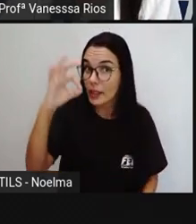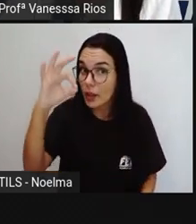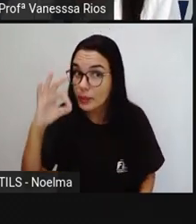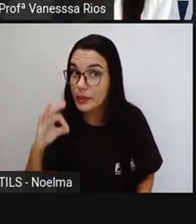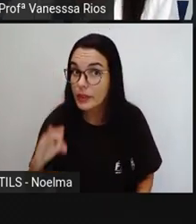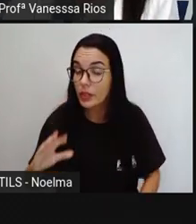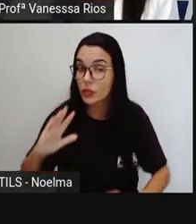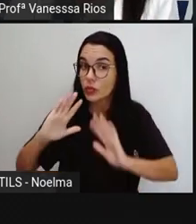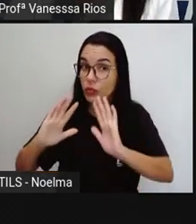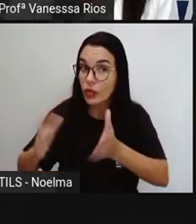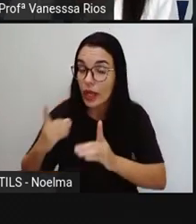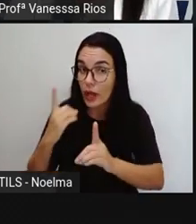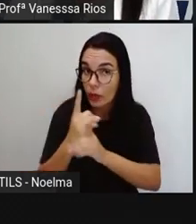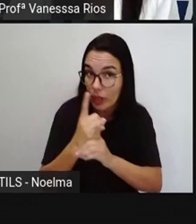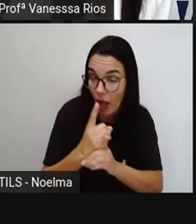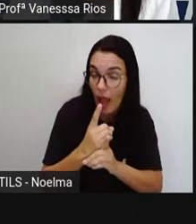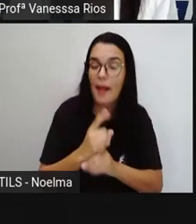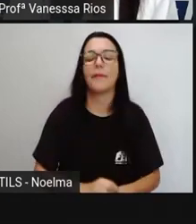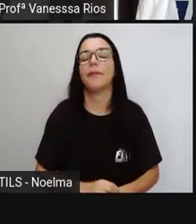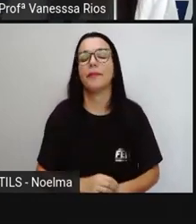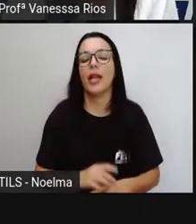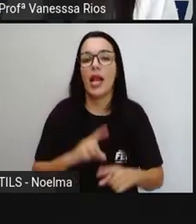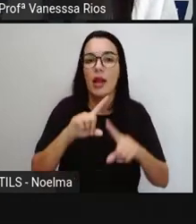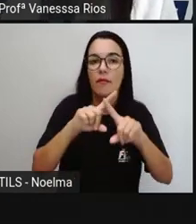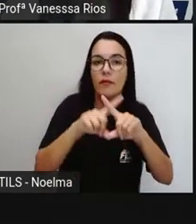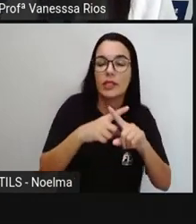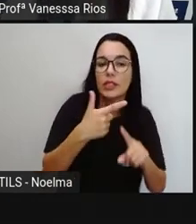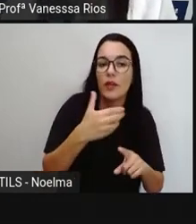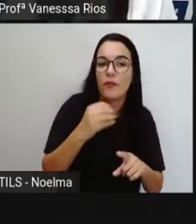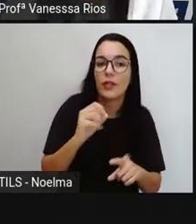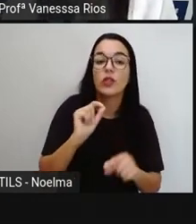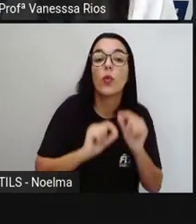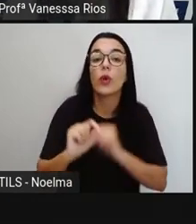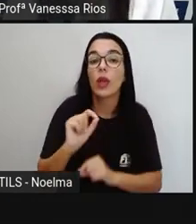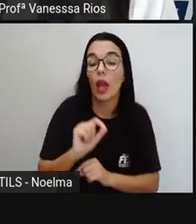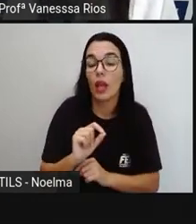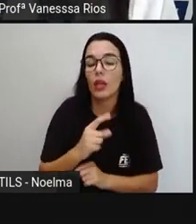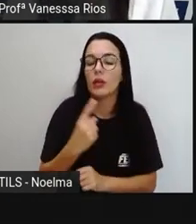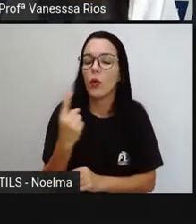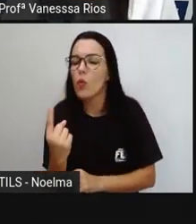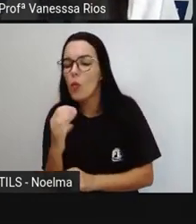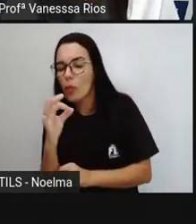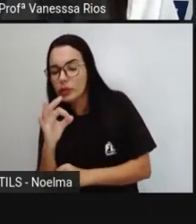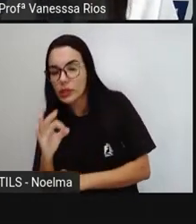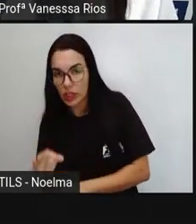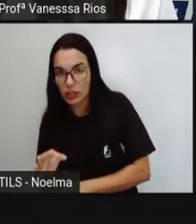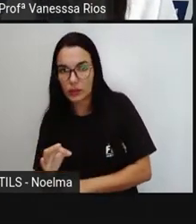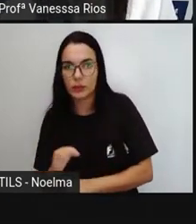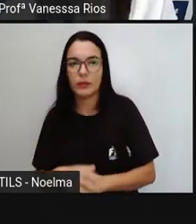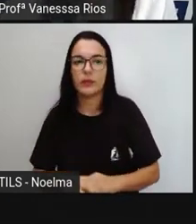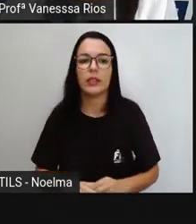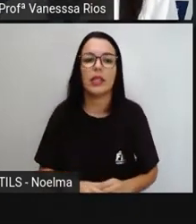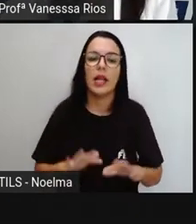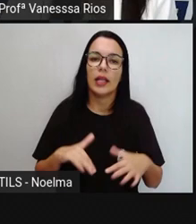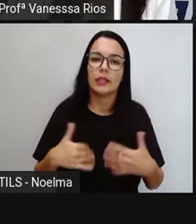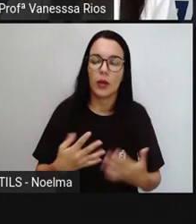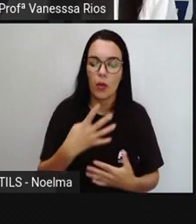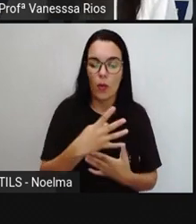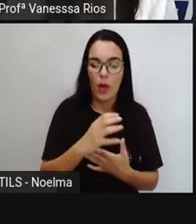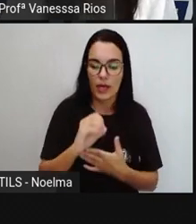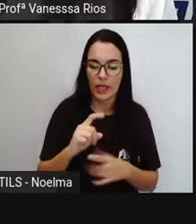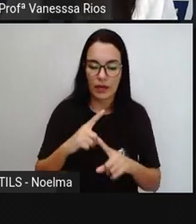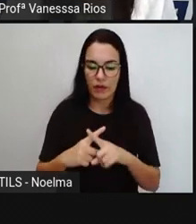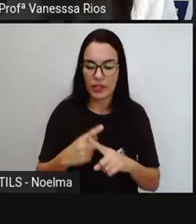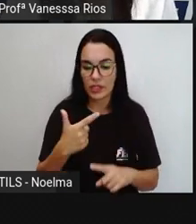porcentagem que eu quero encontrar vezes 20 que é o valor de cada 1% Então 40